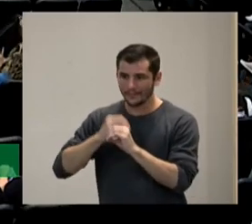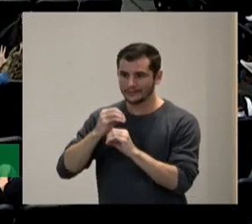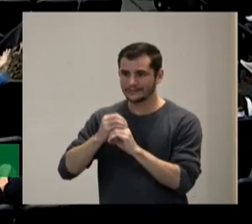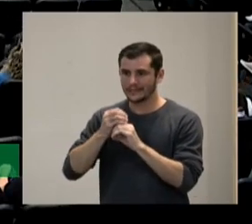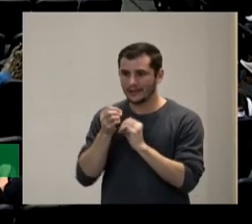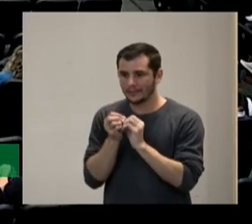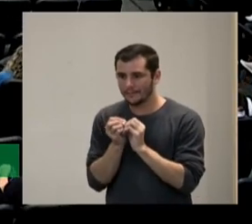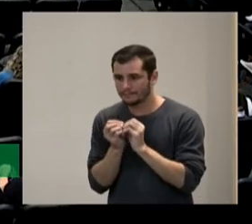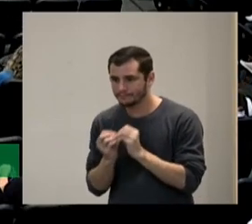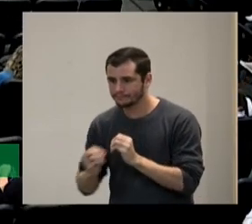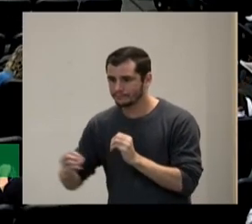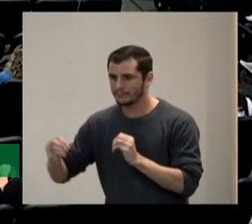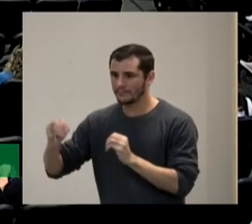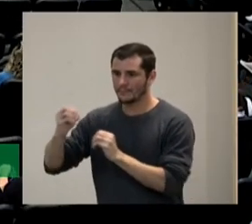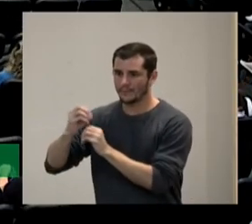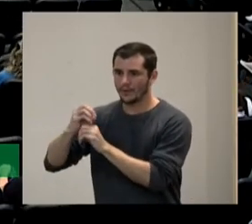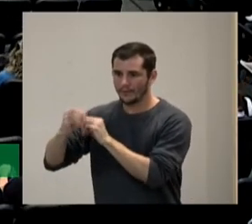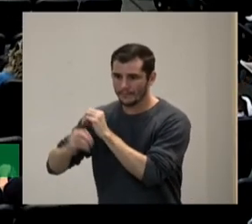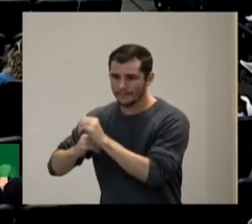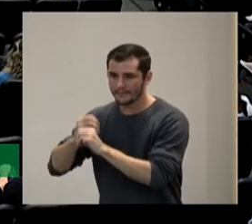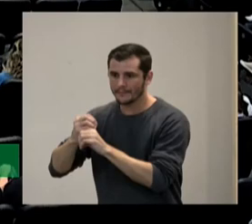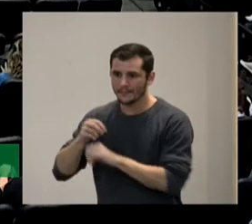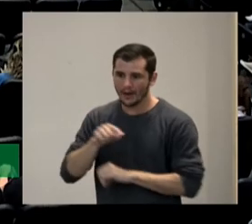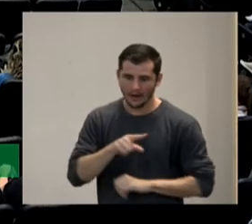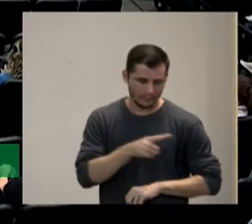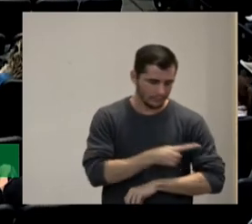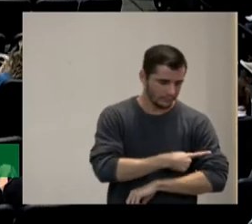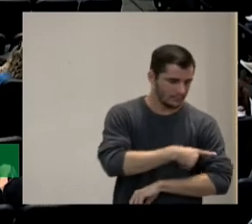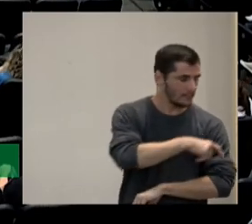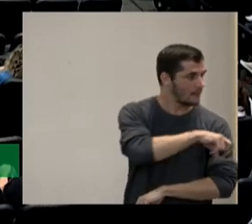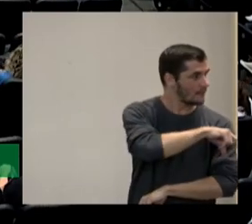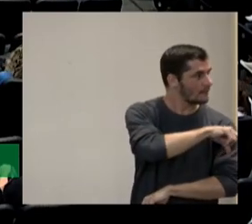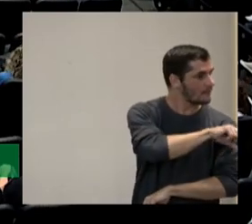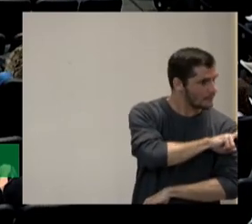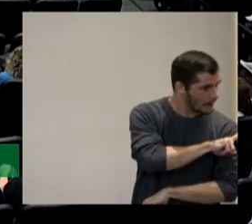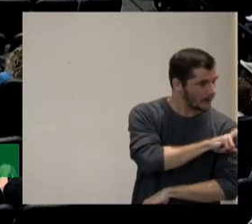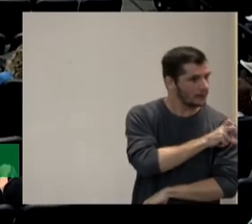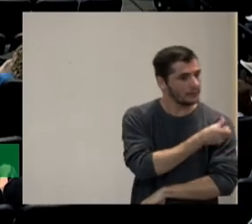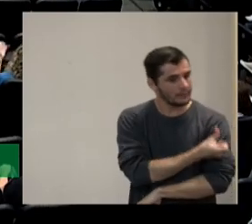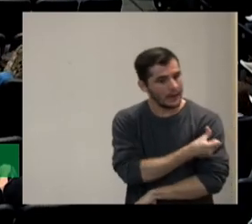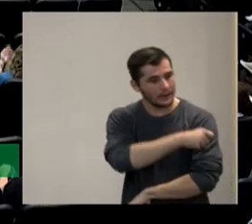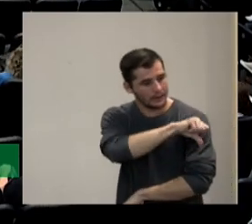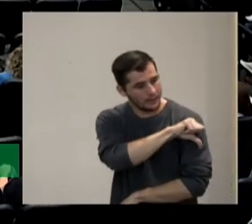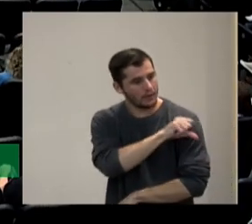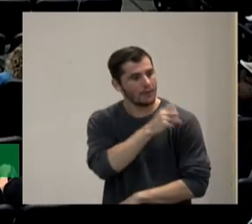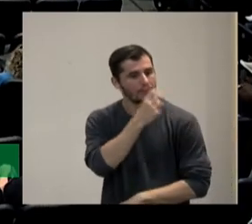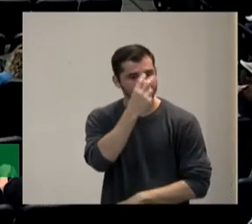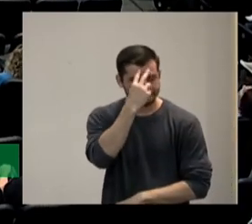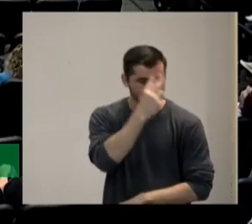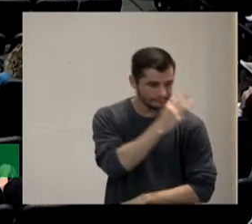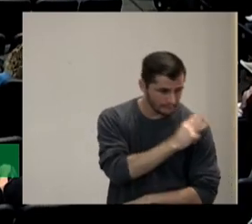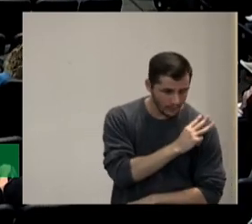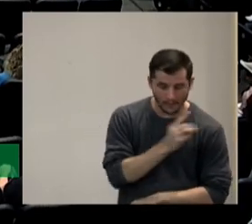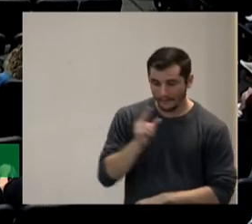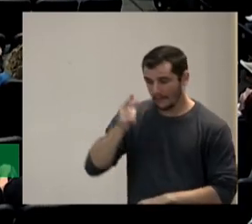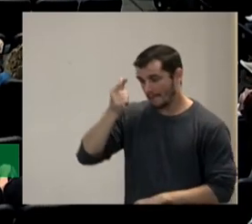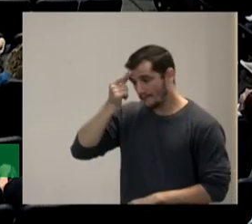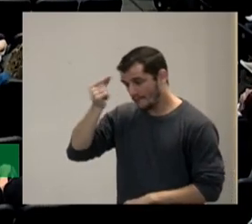fundamental 1 ensino fundamental 2 ensino médio universidade dependendo do nível por tanto valdria para todos os níveis